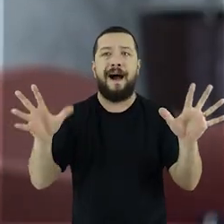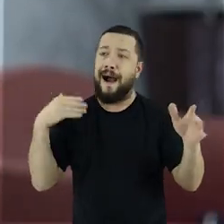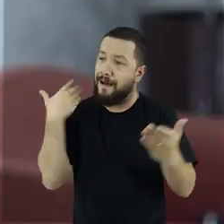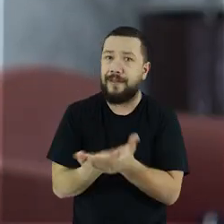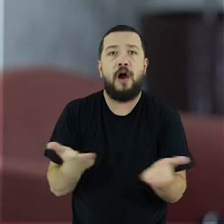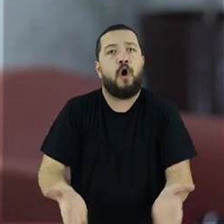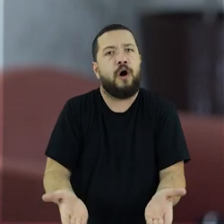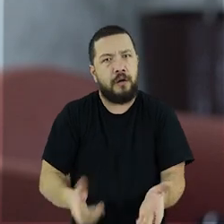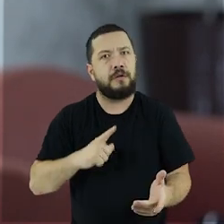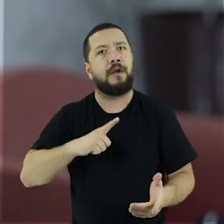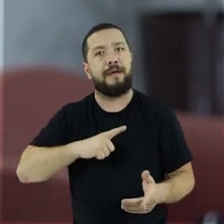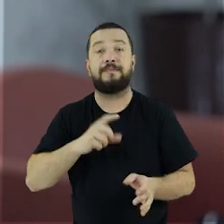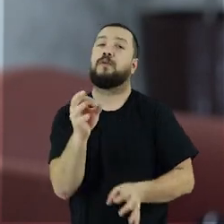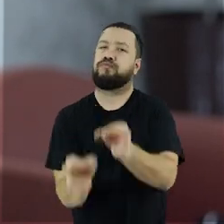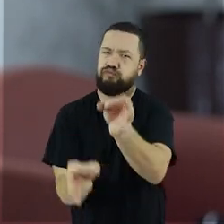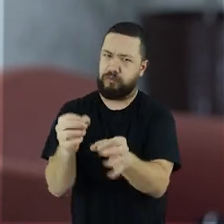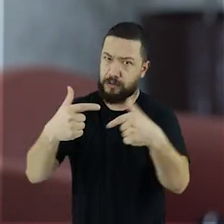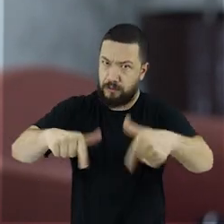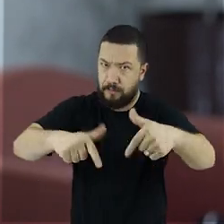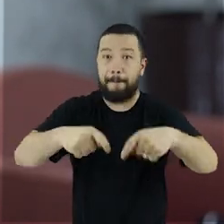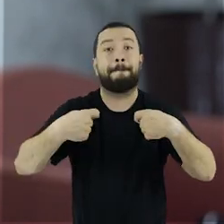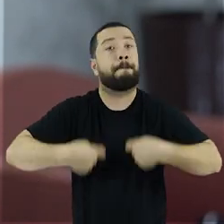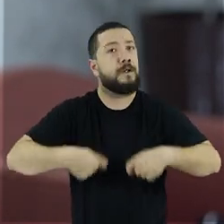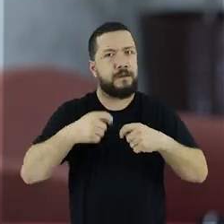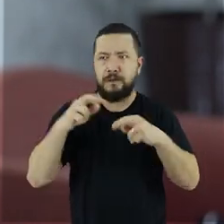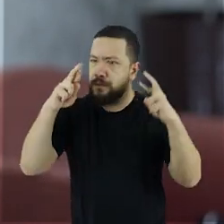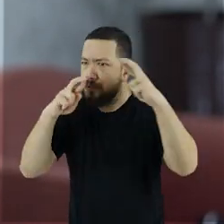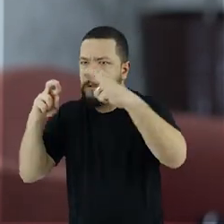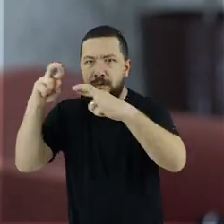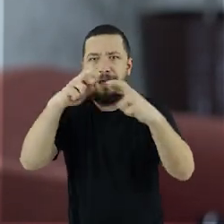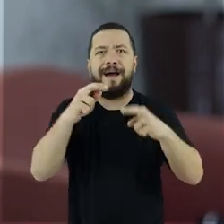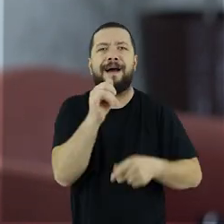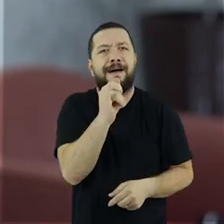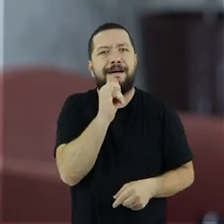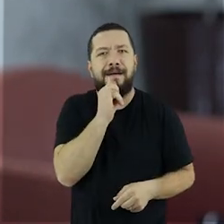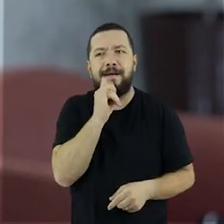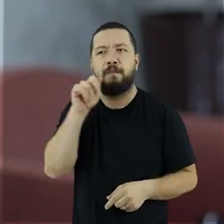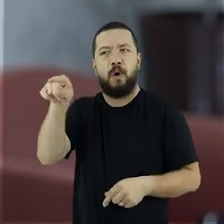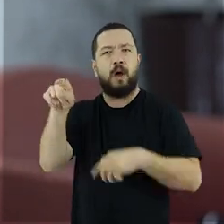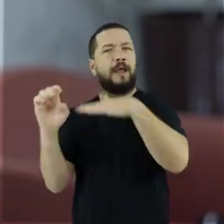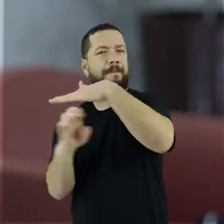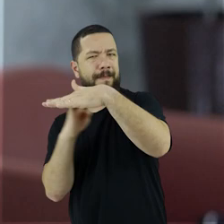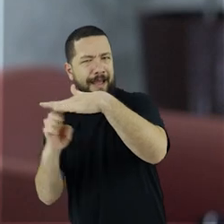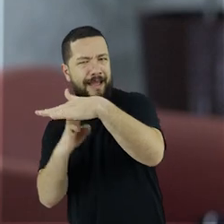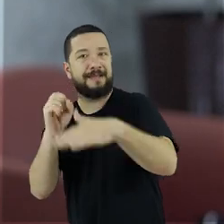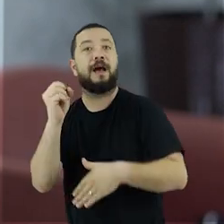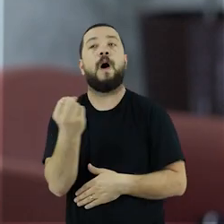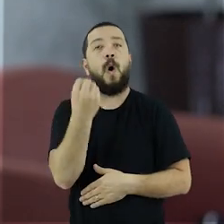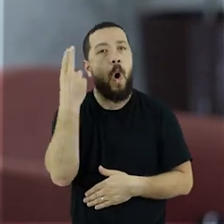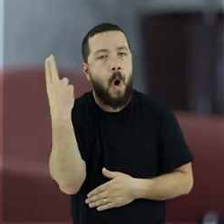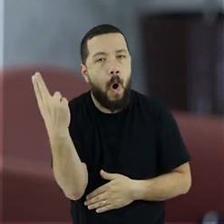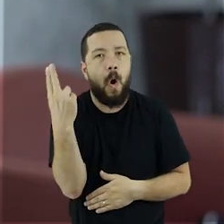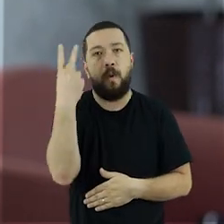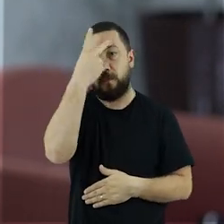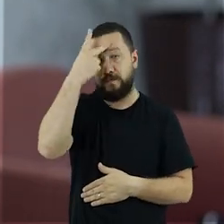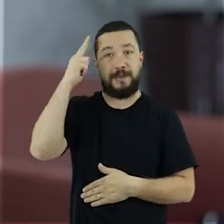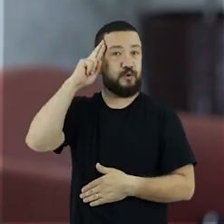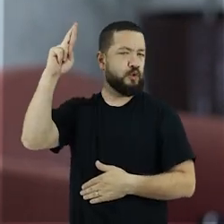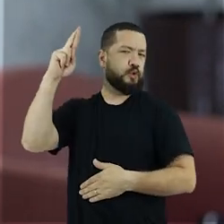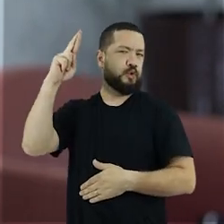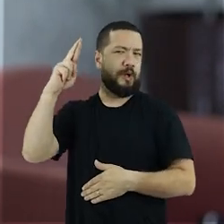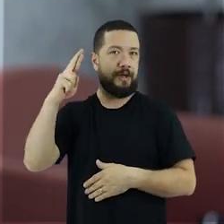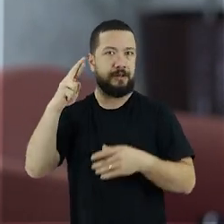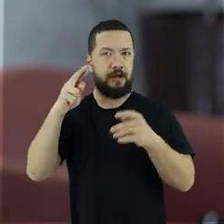ciência, ela aplica a norma e ela condena a empresa que trabalha ou a pessoa física ou justifica que trabalha nesse